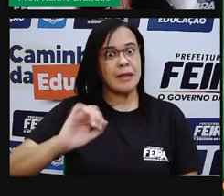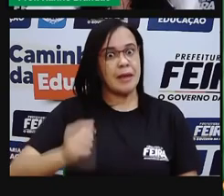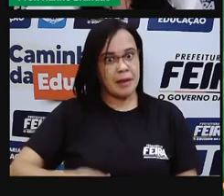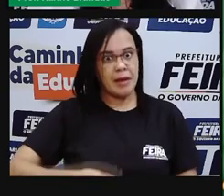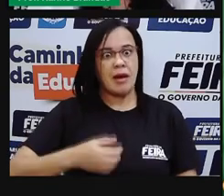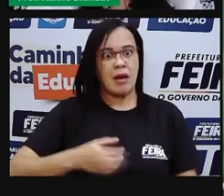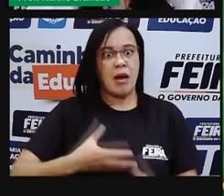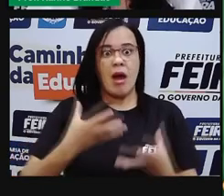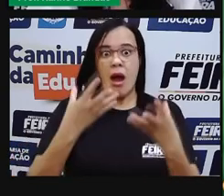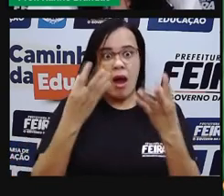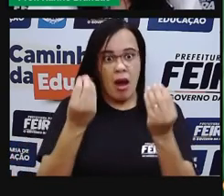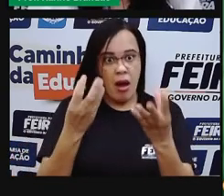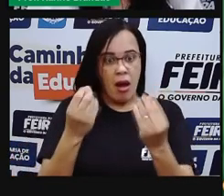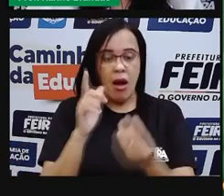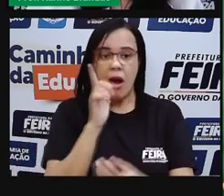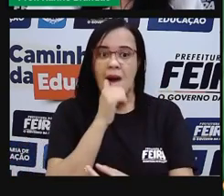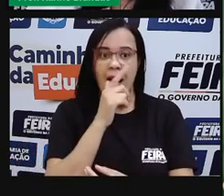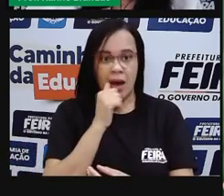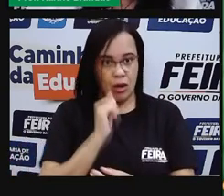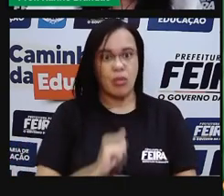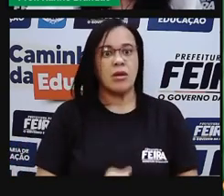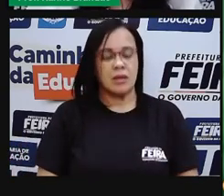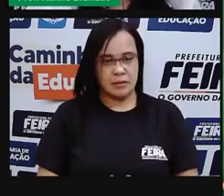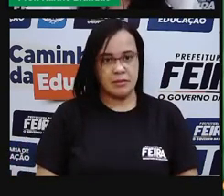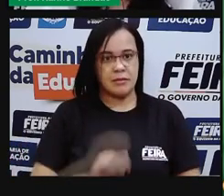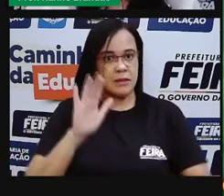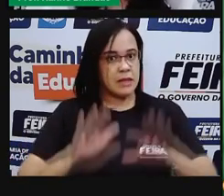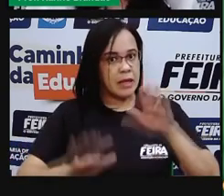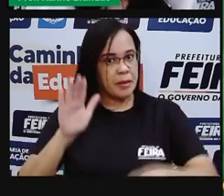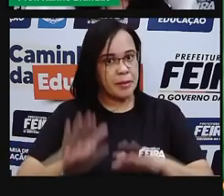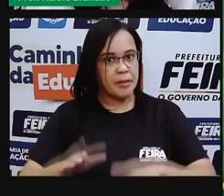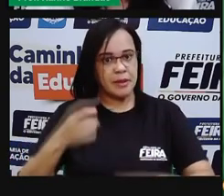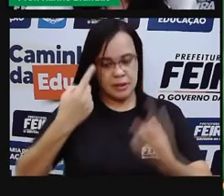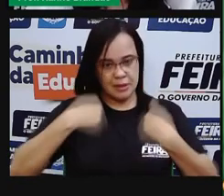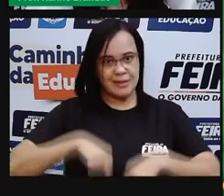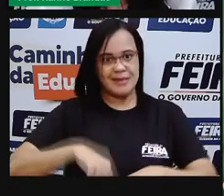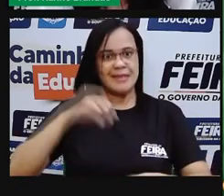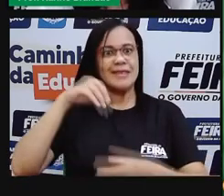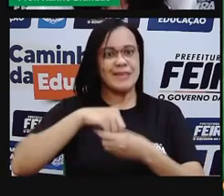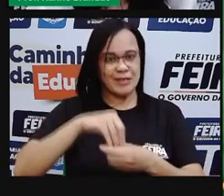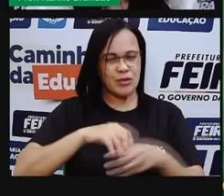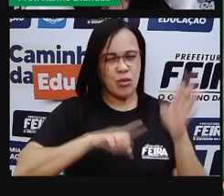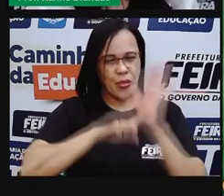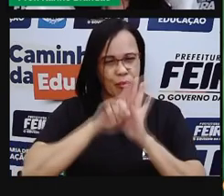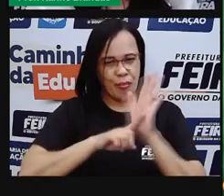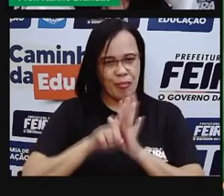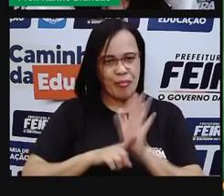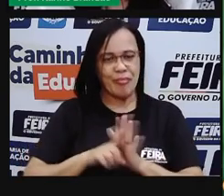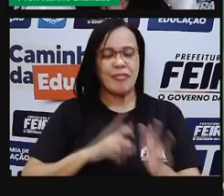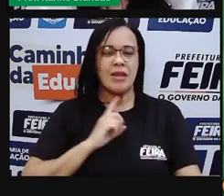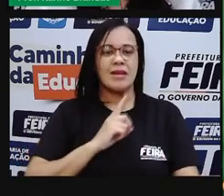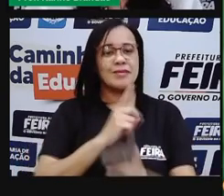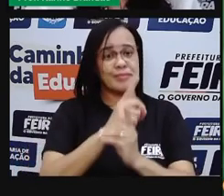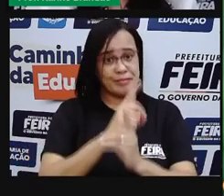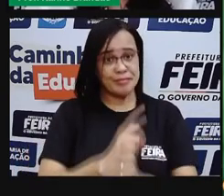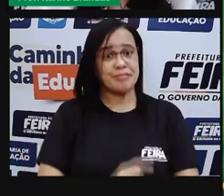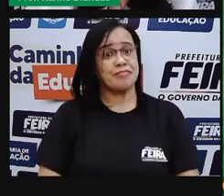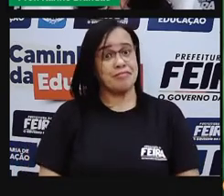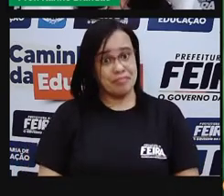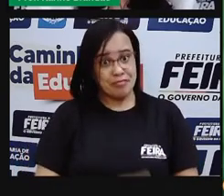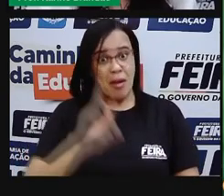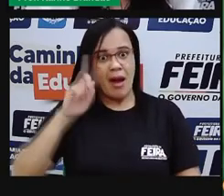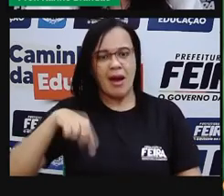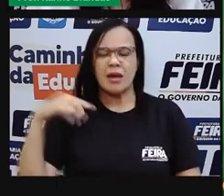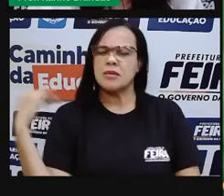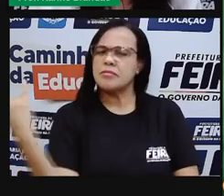água. A depender do órgão, a depender do tecido, que a gente vai estar analisando. Olha que interessante. Olha como a